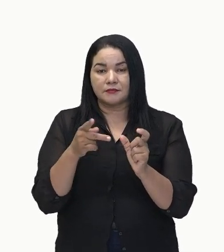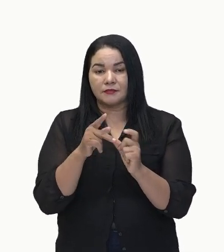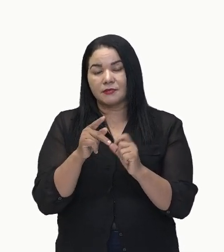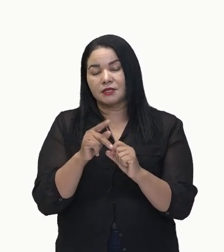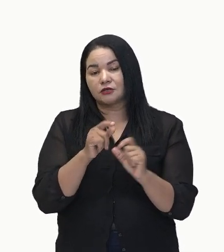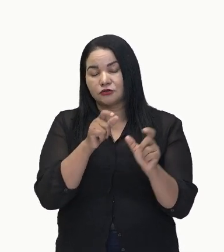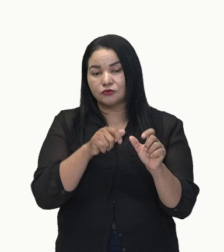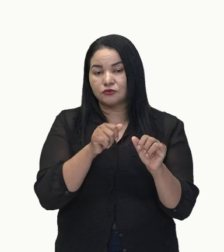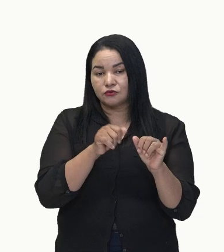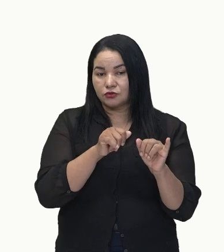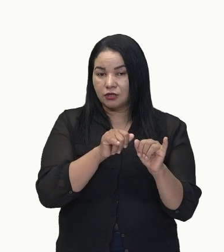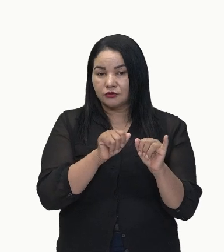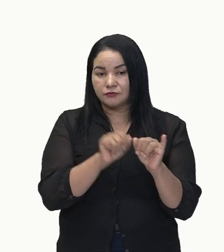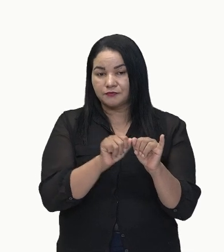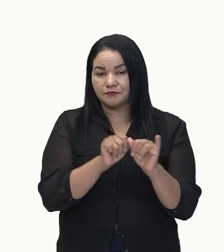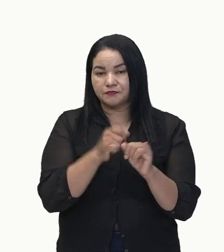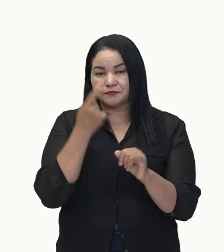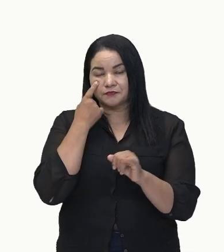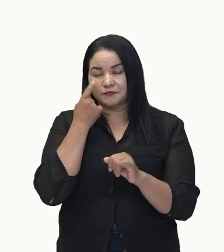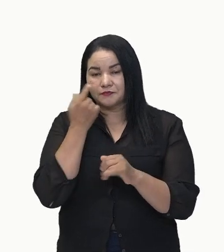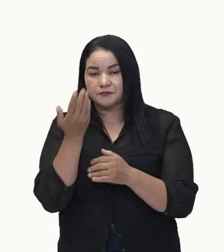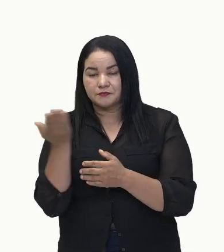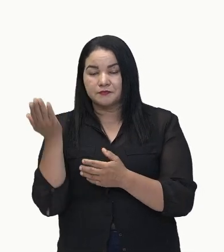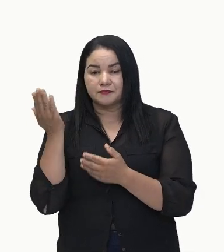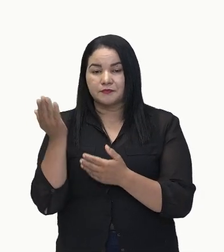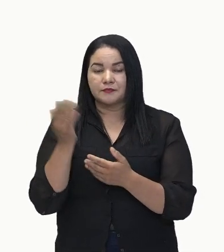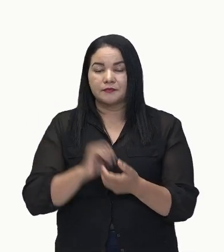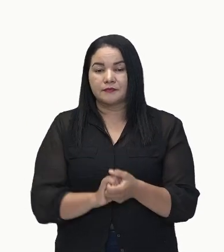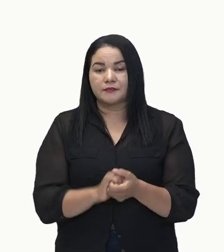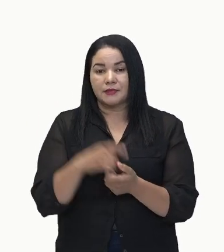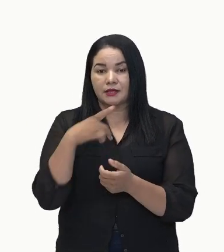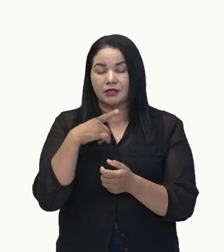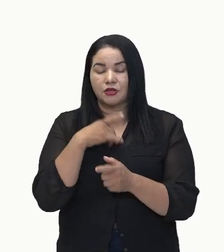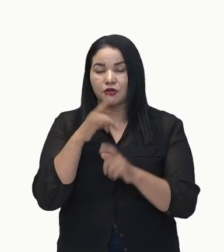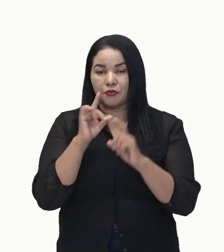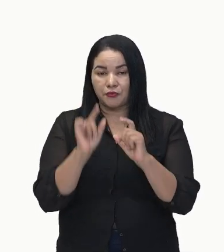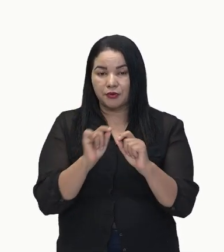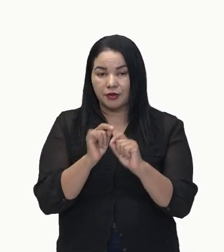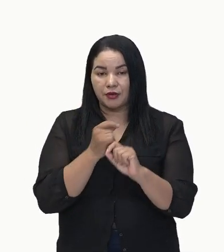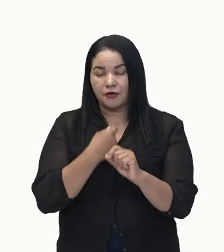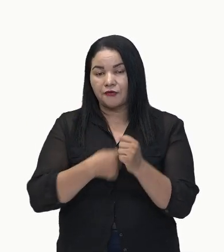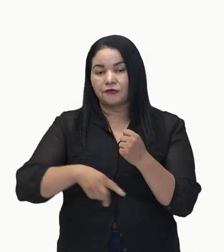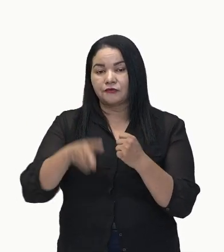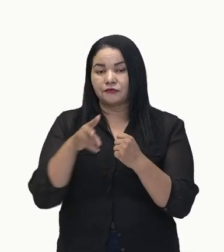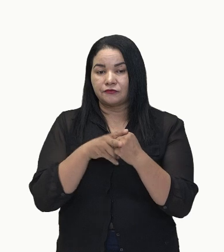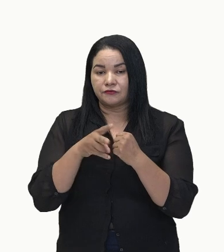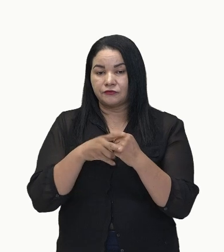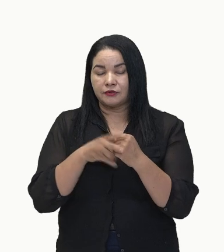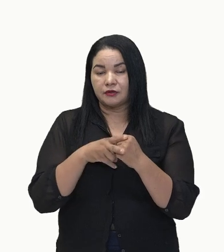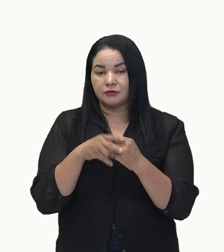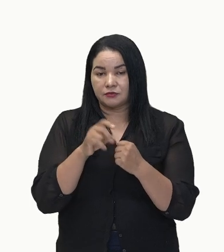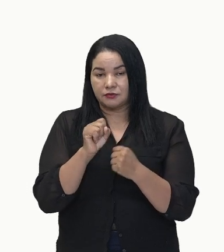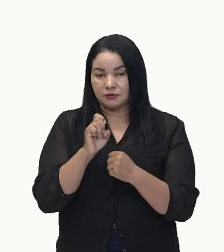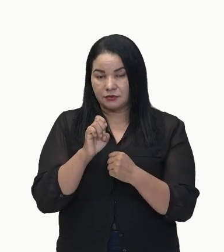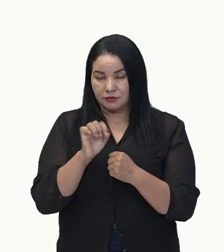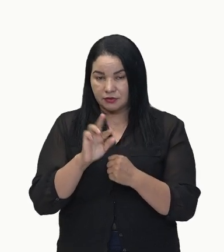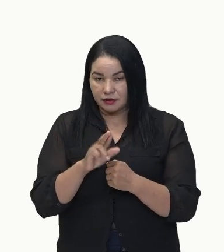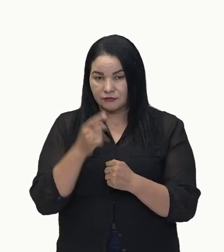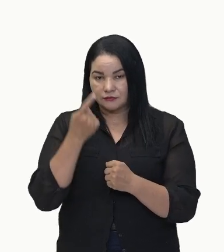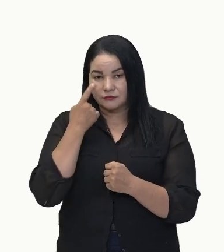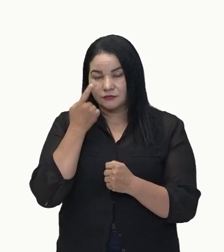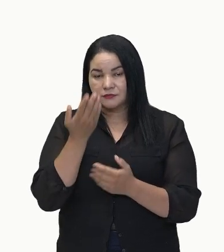Observe aí o exemplo. Então temos aqui, ó. O verbo ser. Temos aqui, ó.